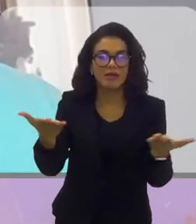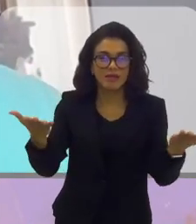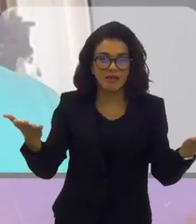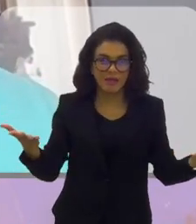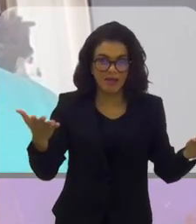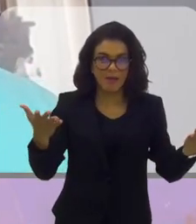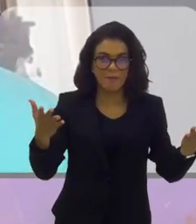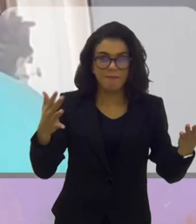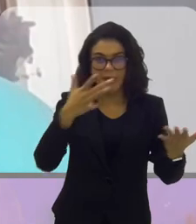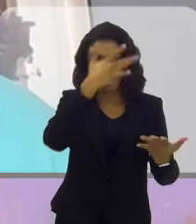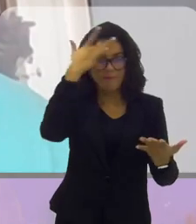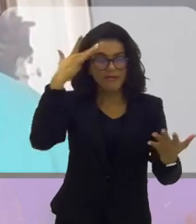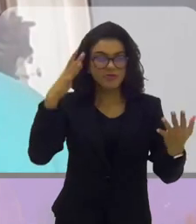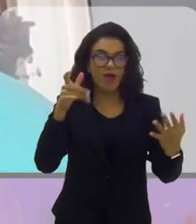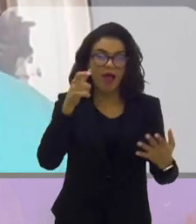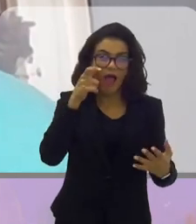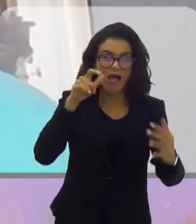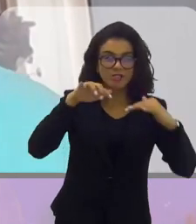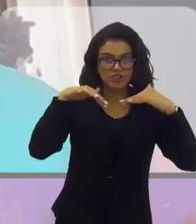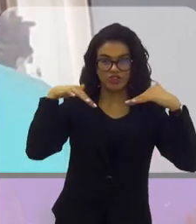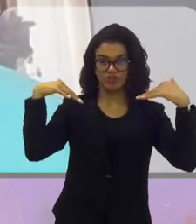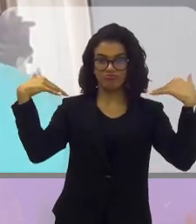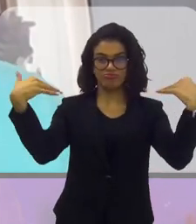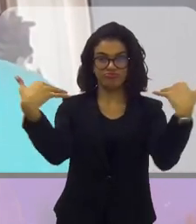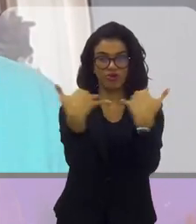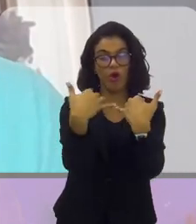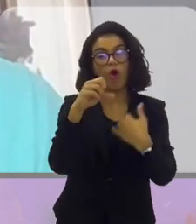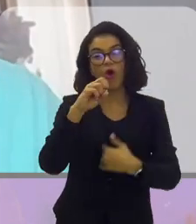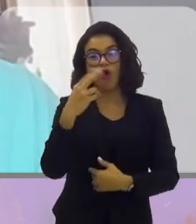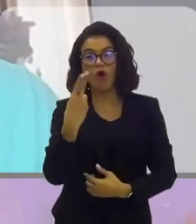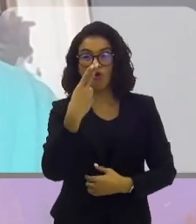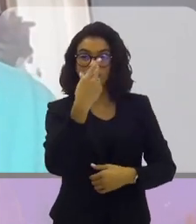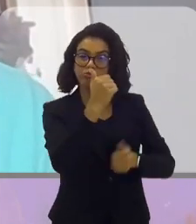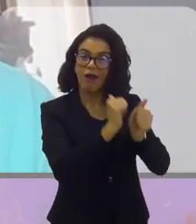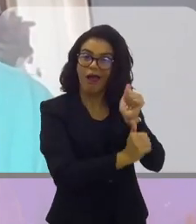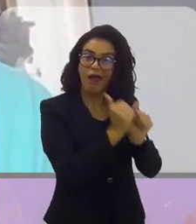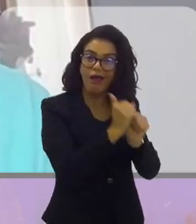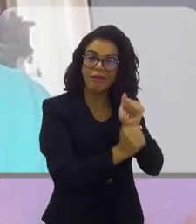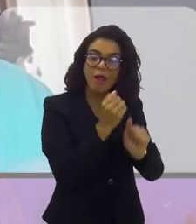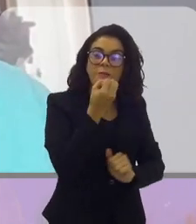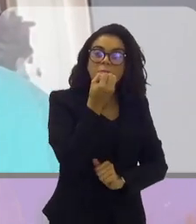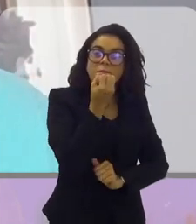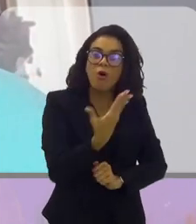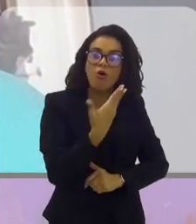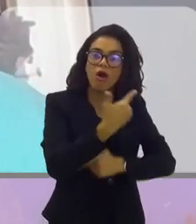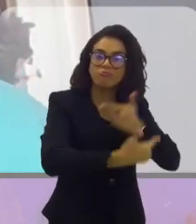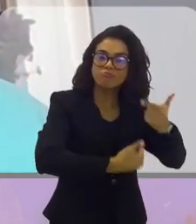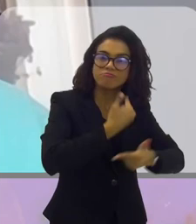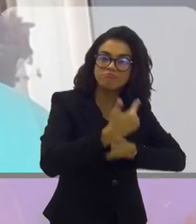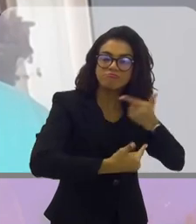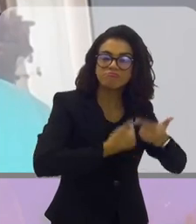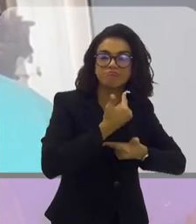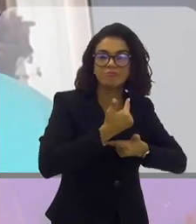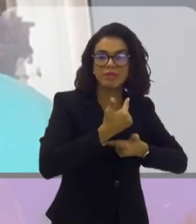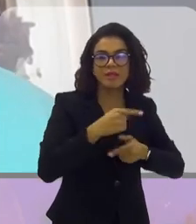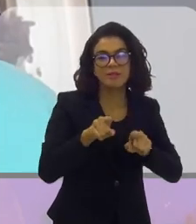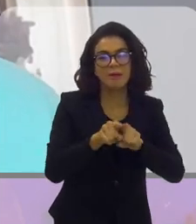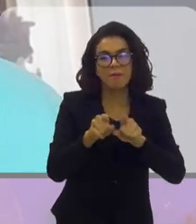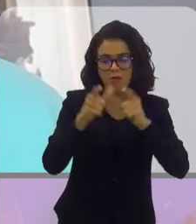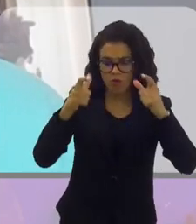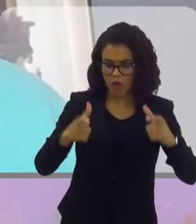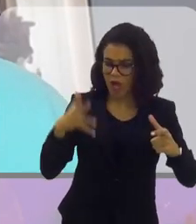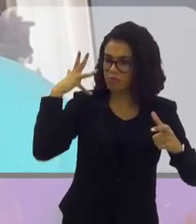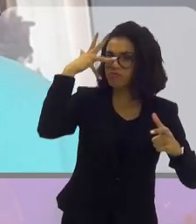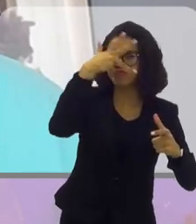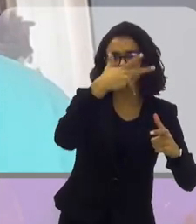proporcionar, tanto para o espectador, quanto para o artista que vai dar o espetáculo, boas condições de trabalho. E um